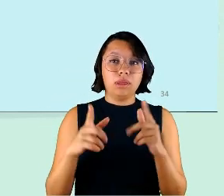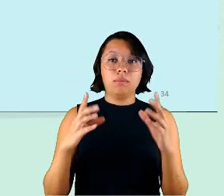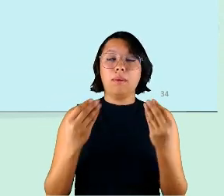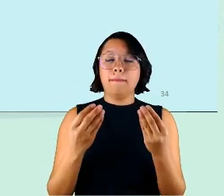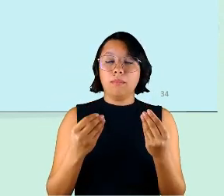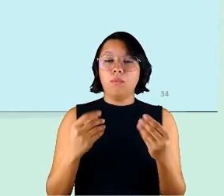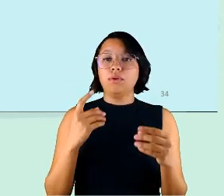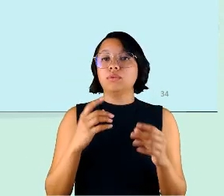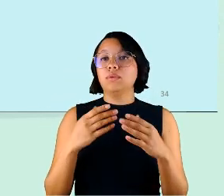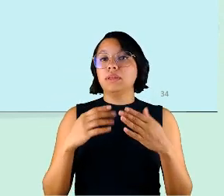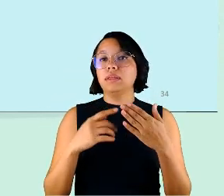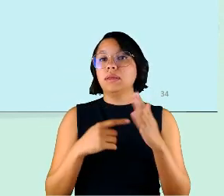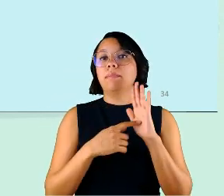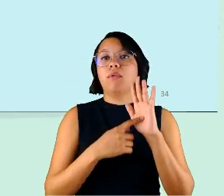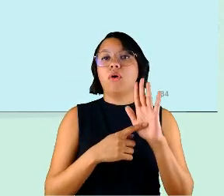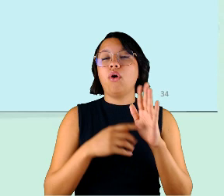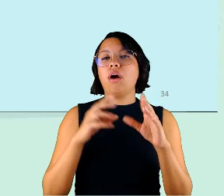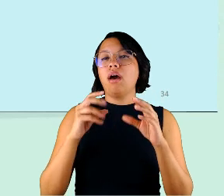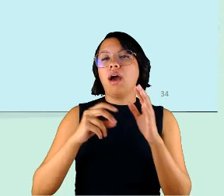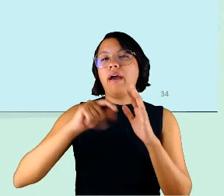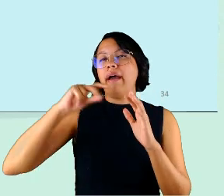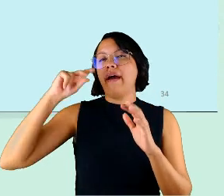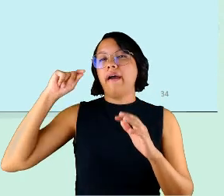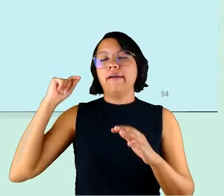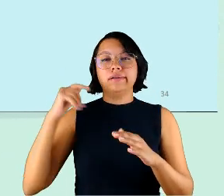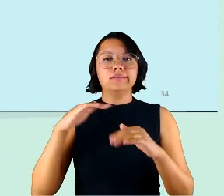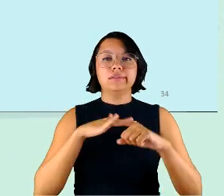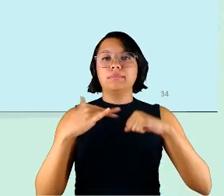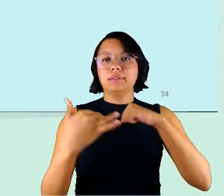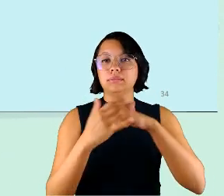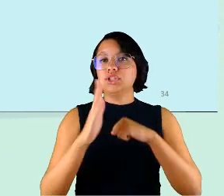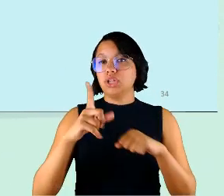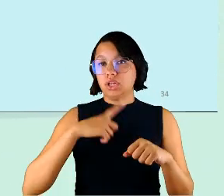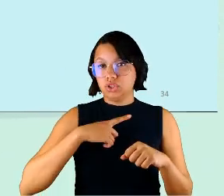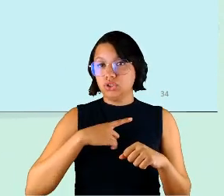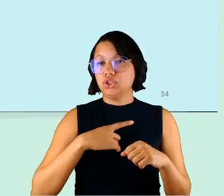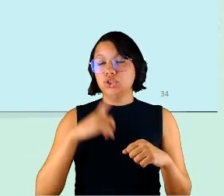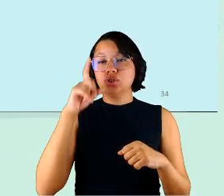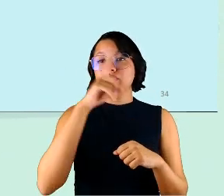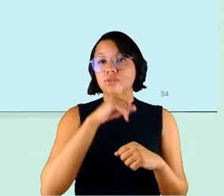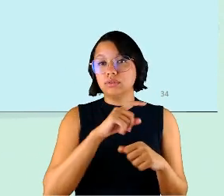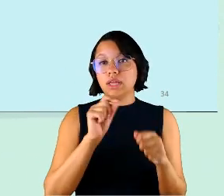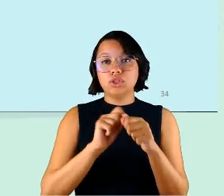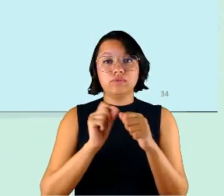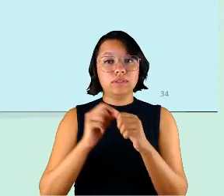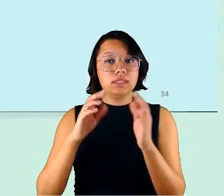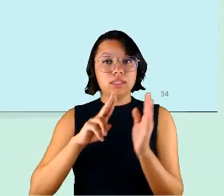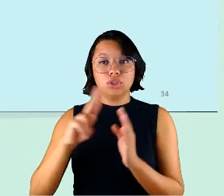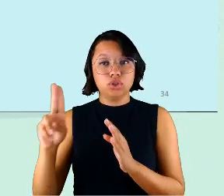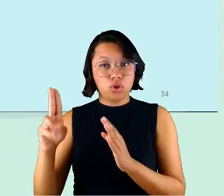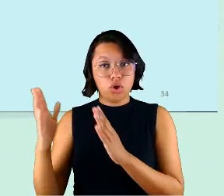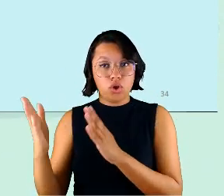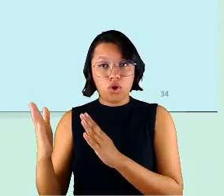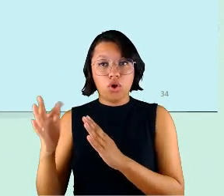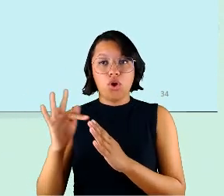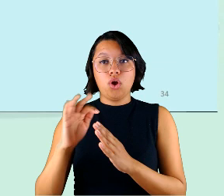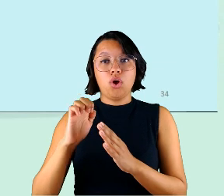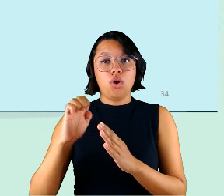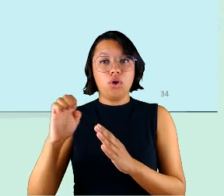pandemia que é a dificuldade com feedbacks por isso que eu coloquei isso anteriormente já